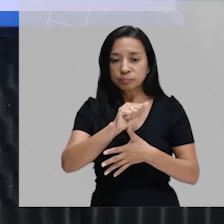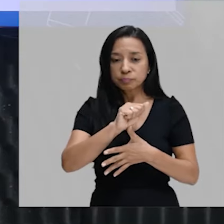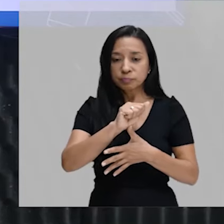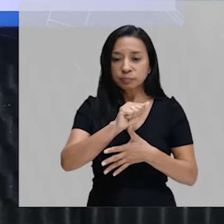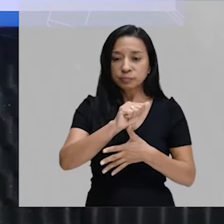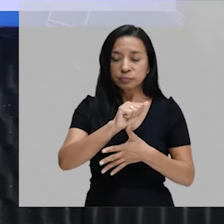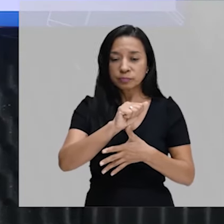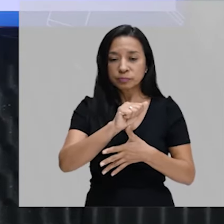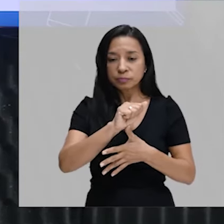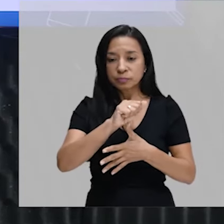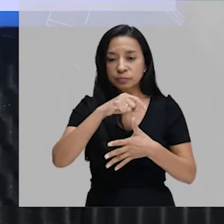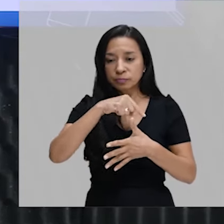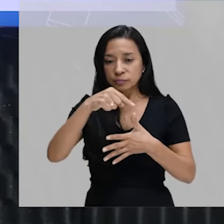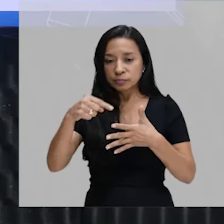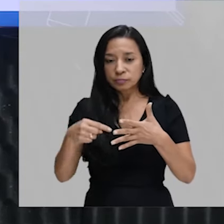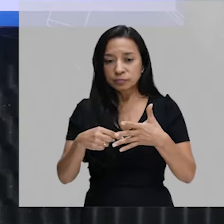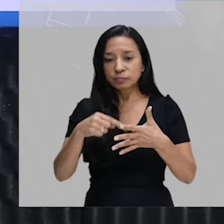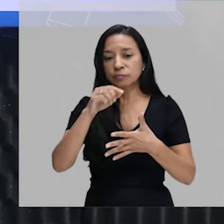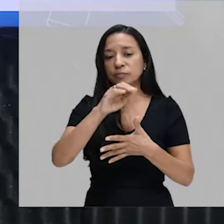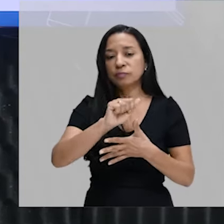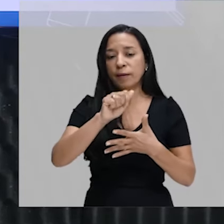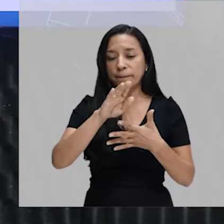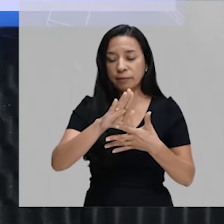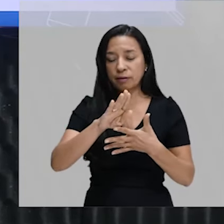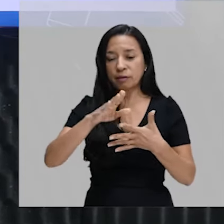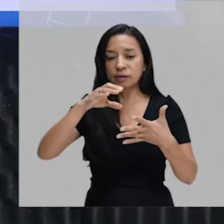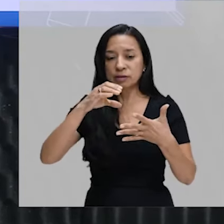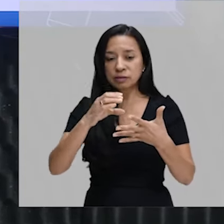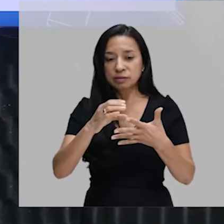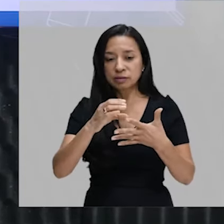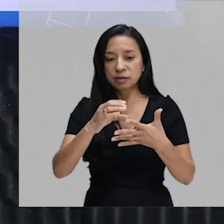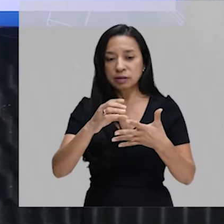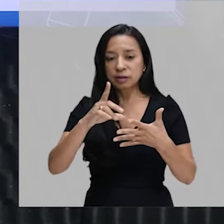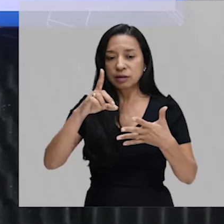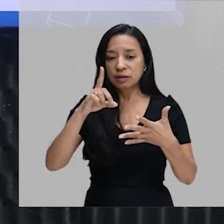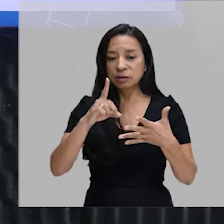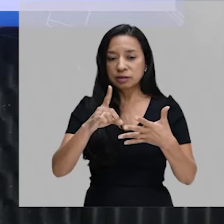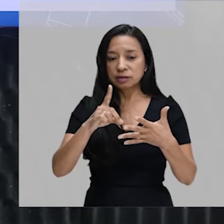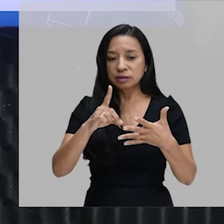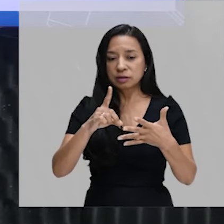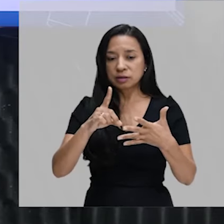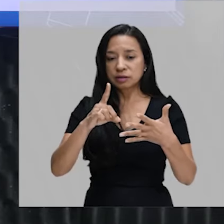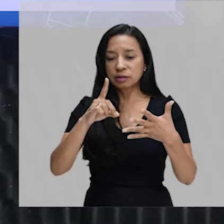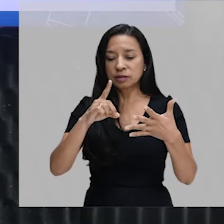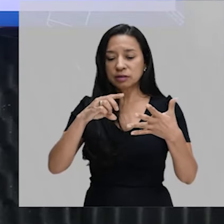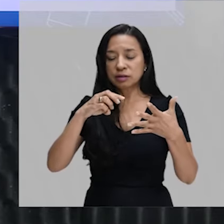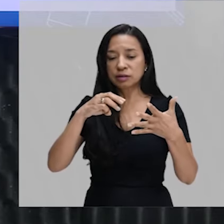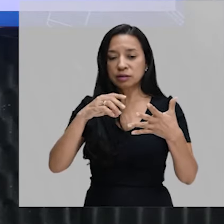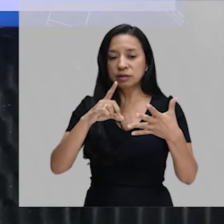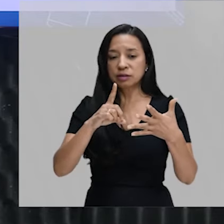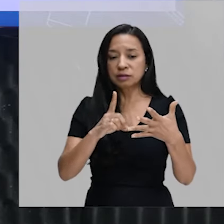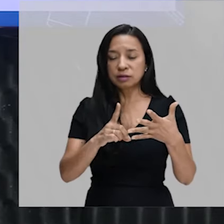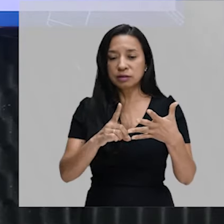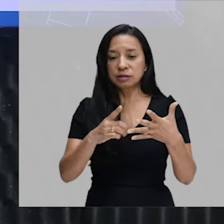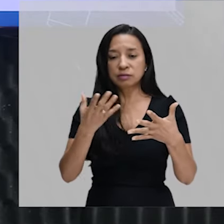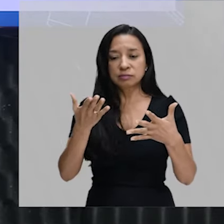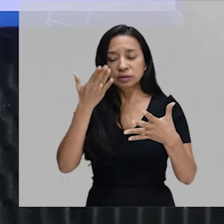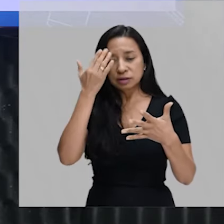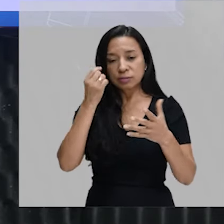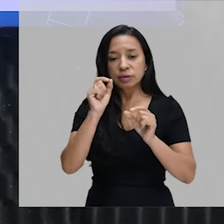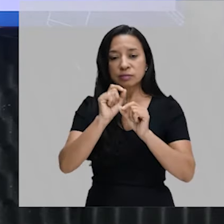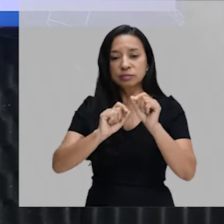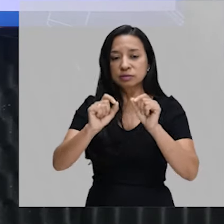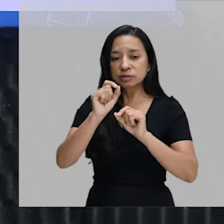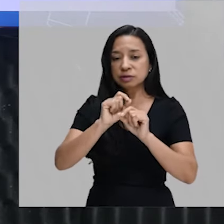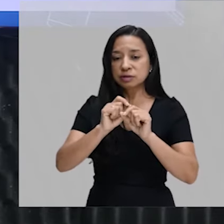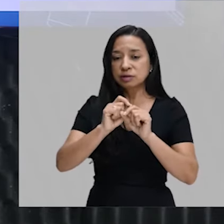os prototistas, animália, plantê, fuge ou monera. Nós sabemos que